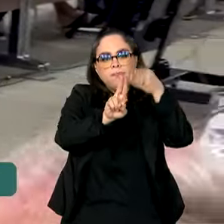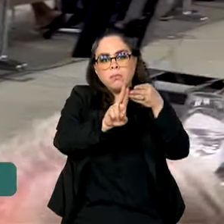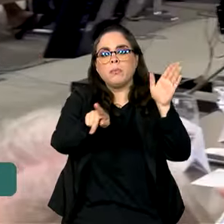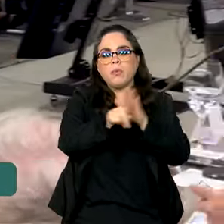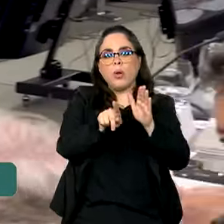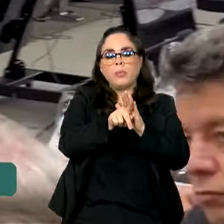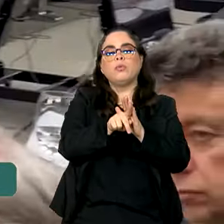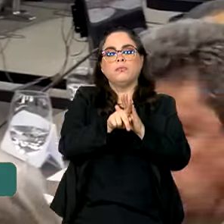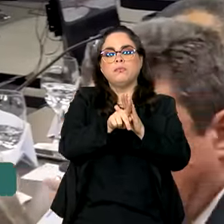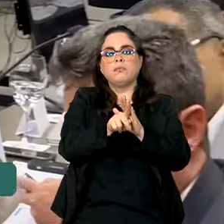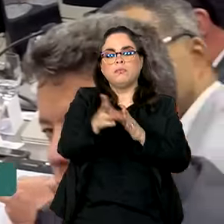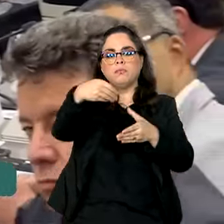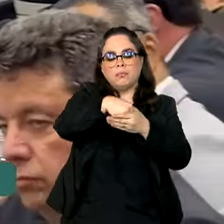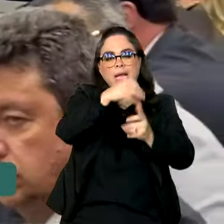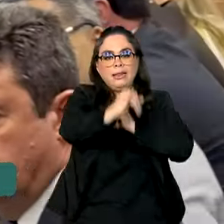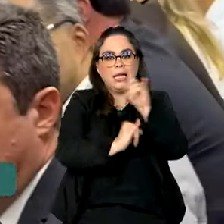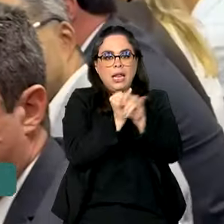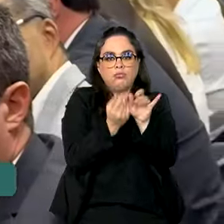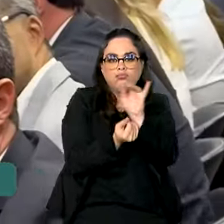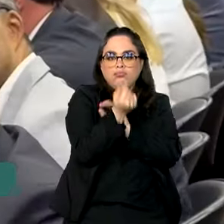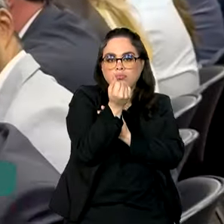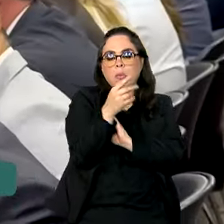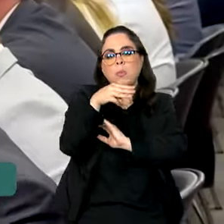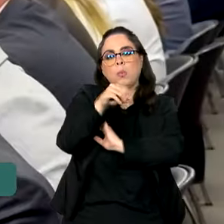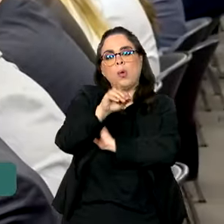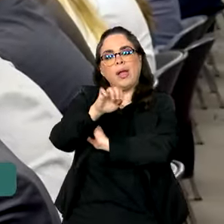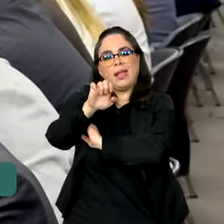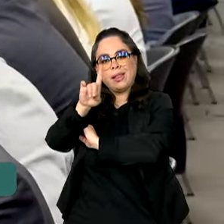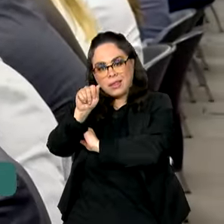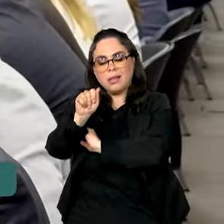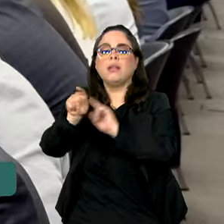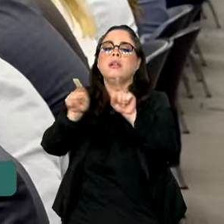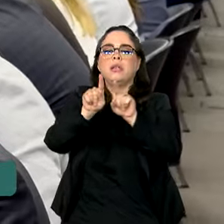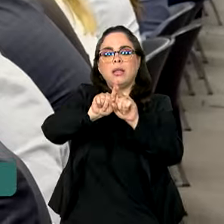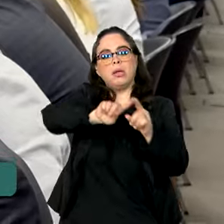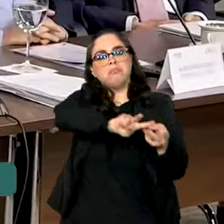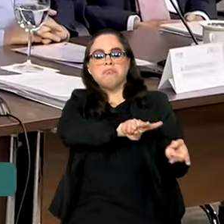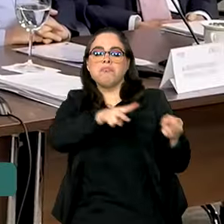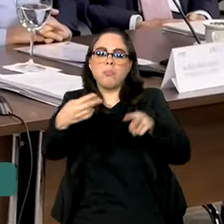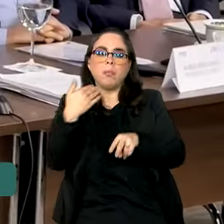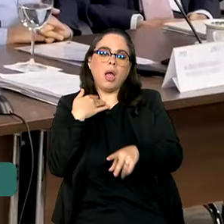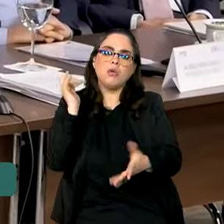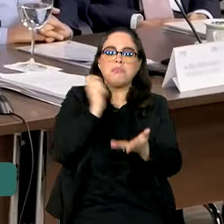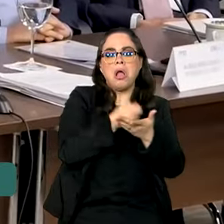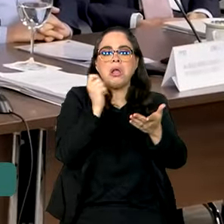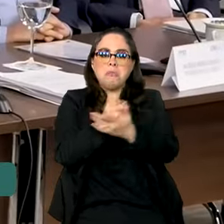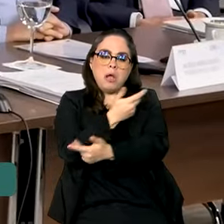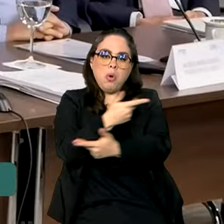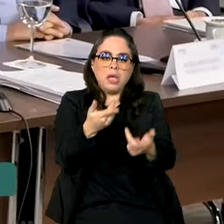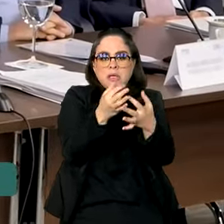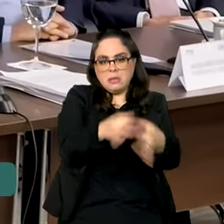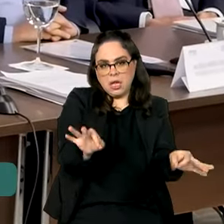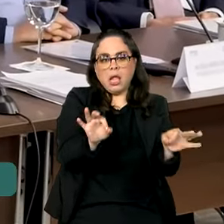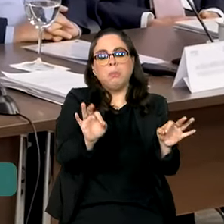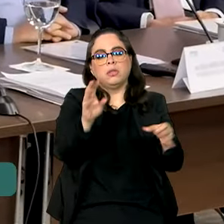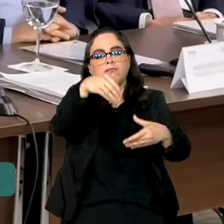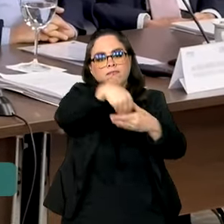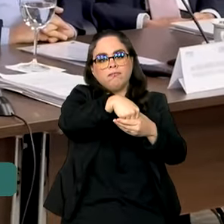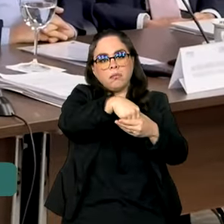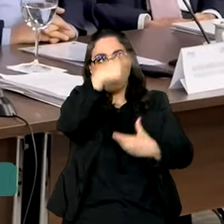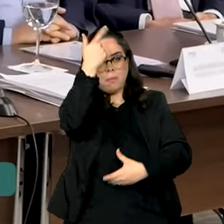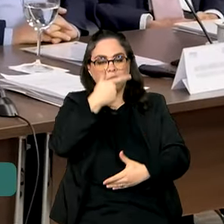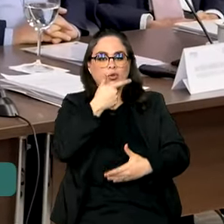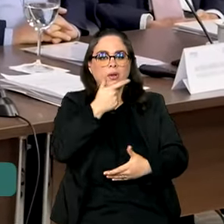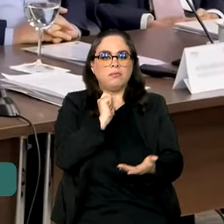da moeda digital, das transações financeiras, do pagamento de contas simples, inclusive pelos consumidores,